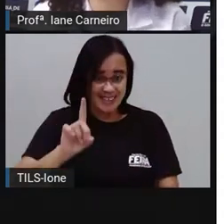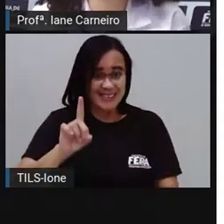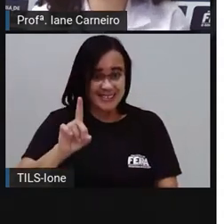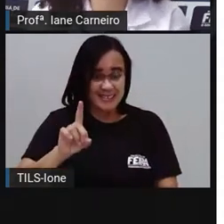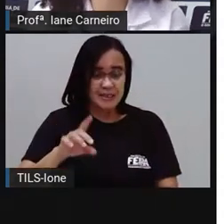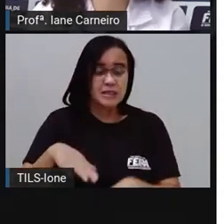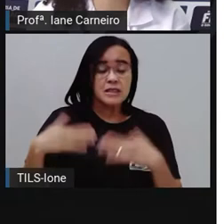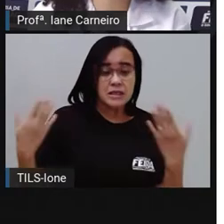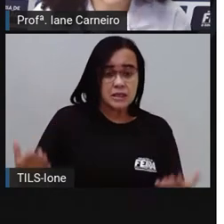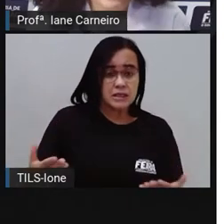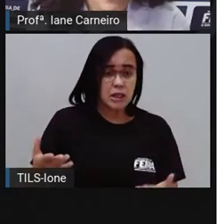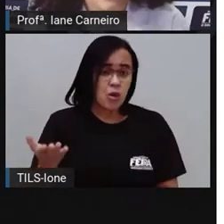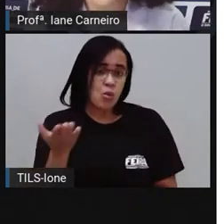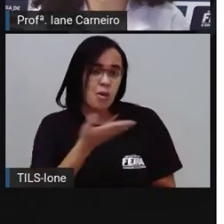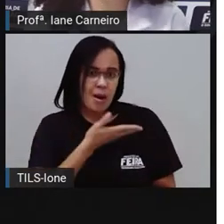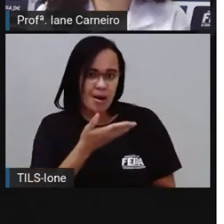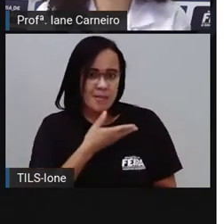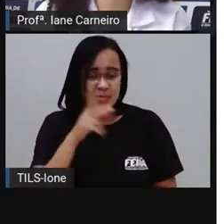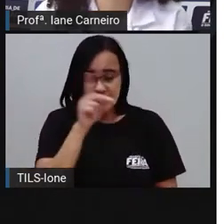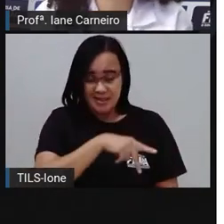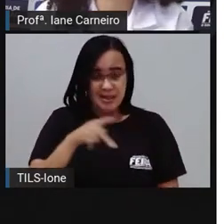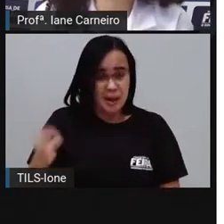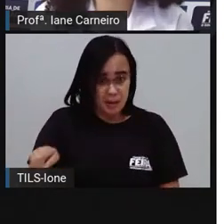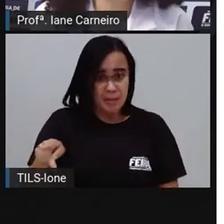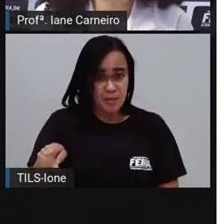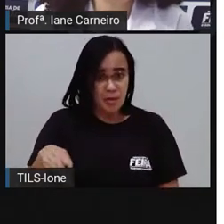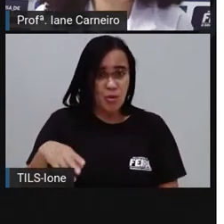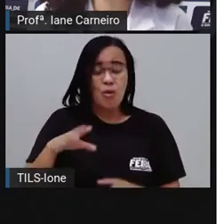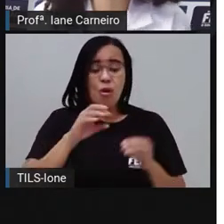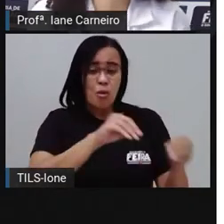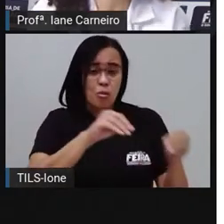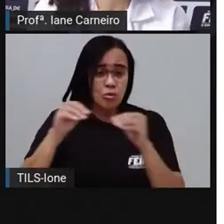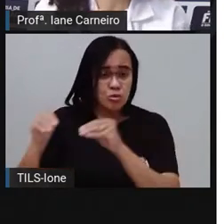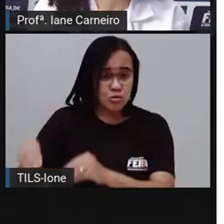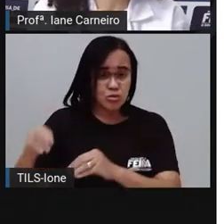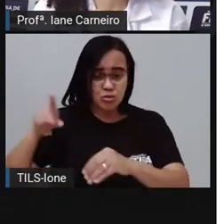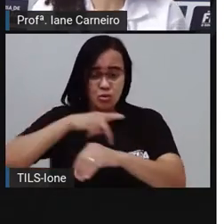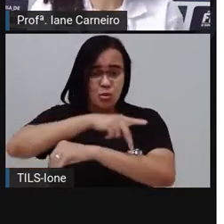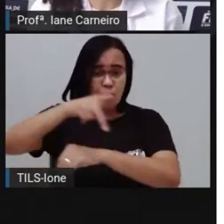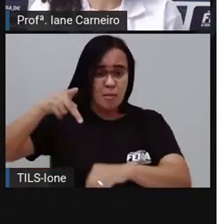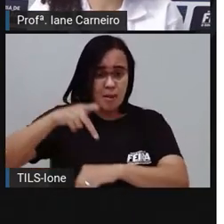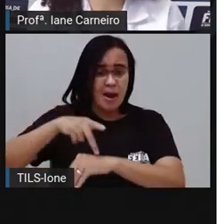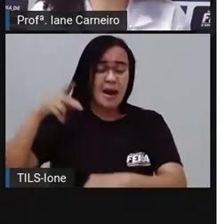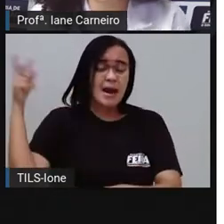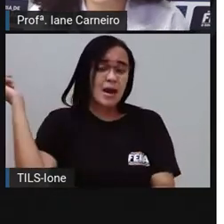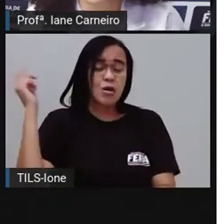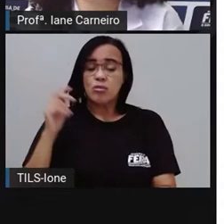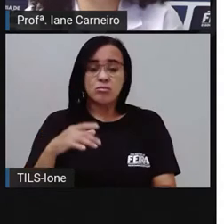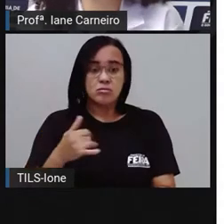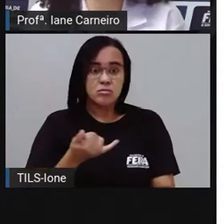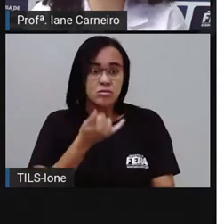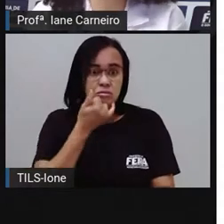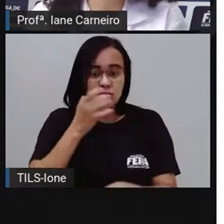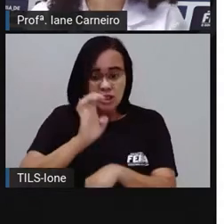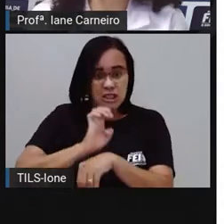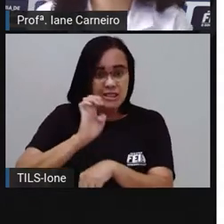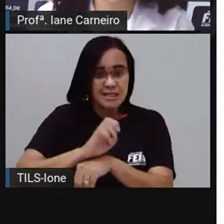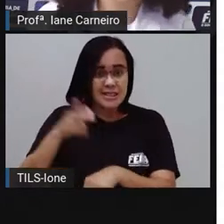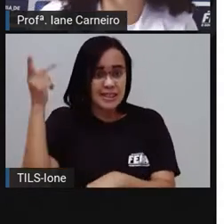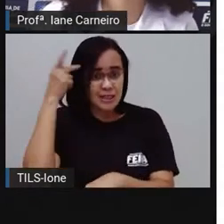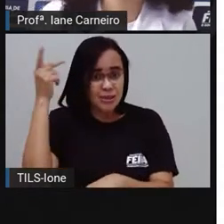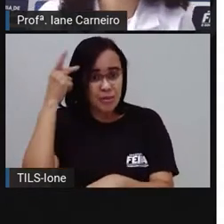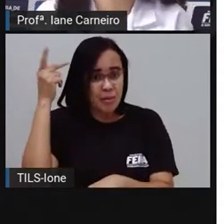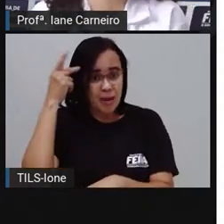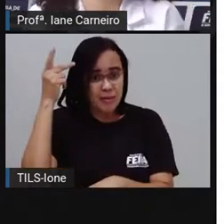São Paulo, ela só consegue comprar aquele beiju industrializado, né? A tapioca industrializada, que não tem o mesmo